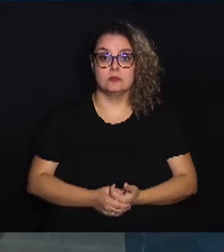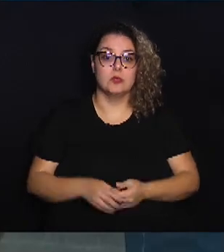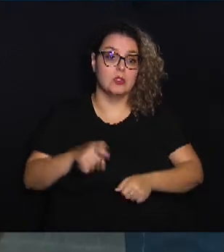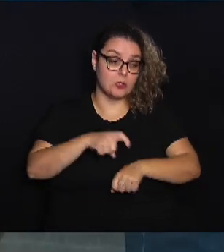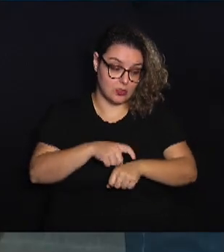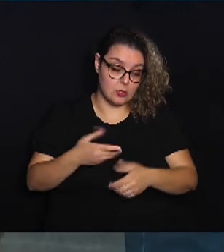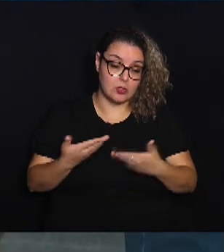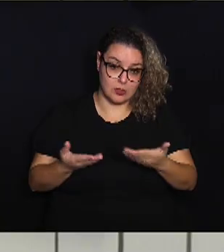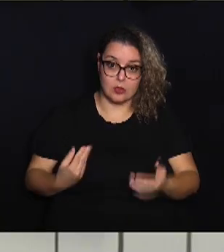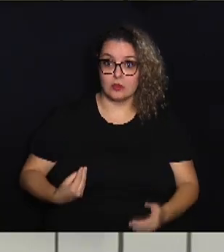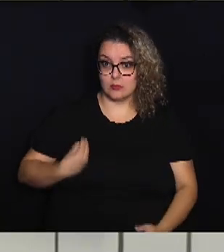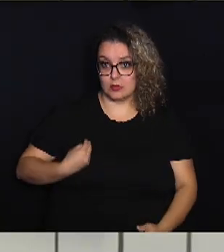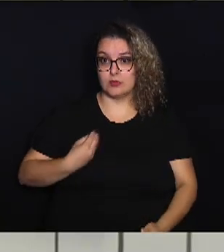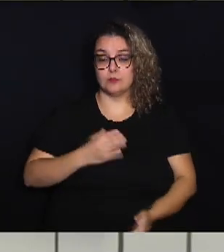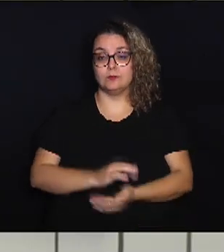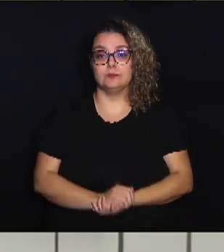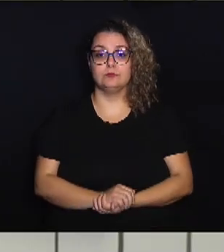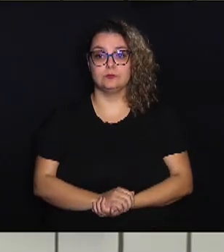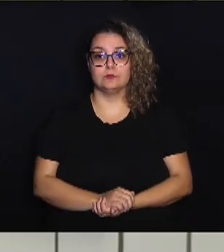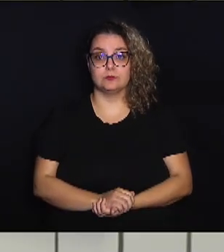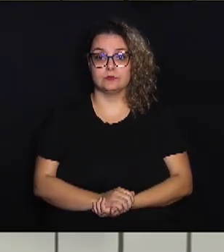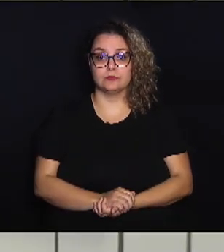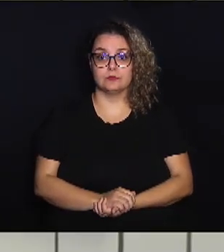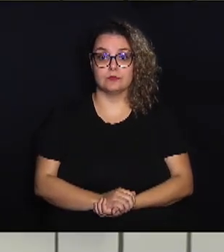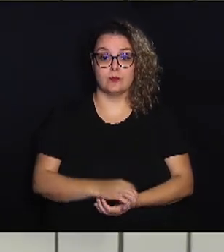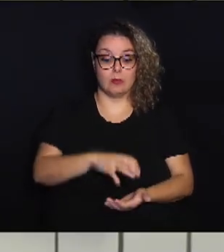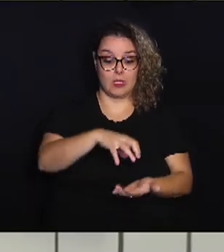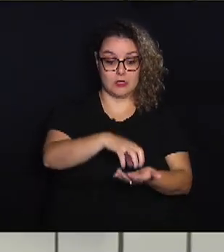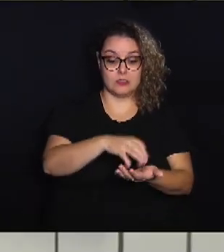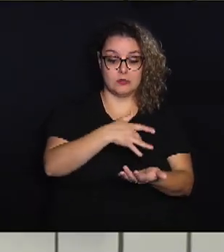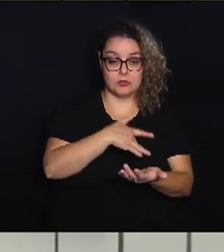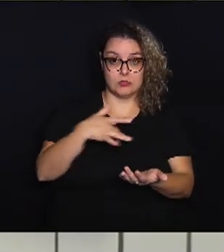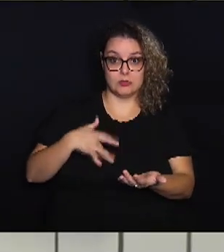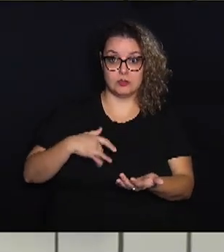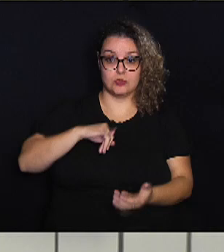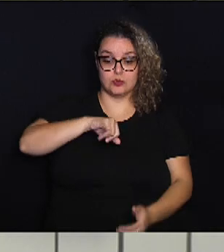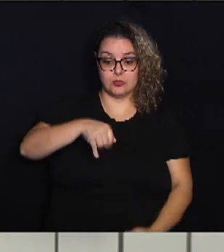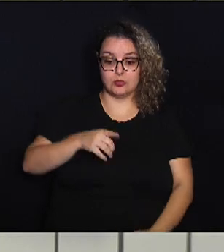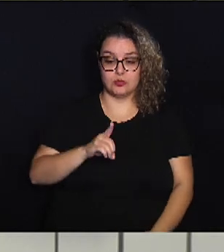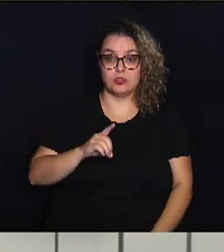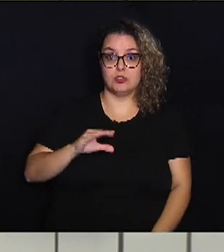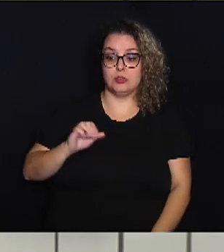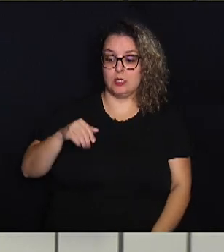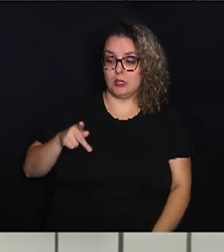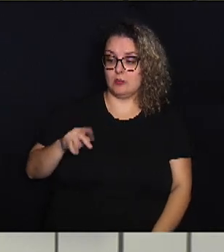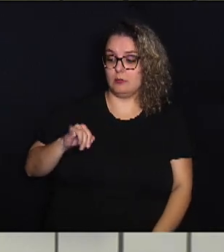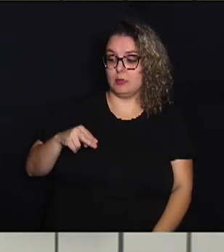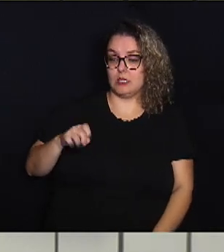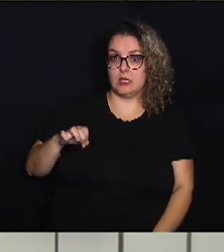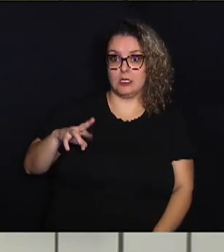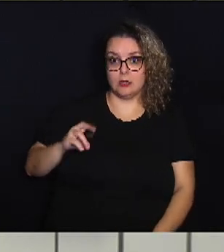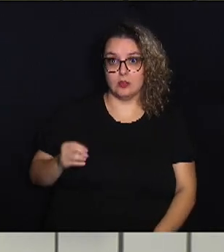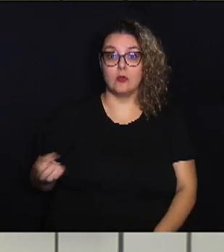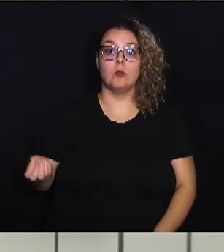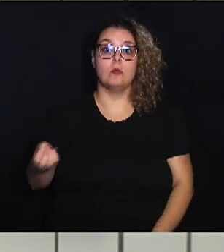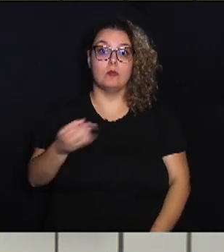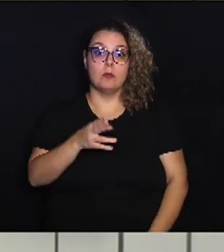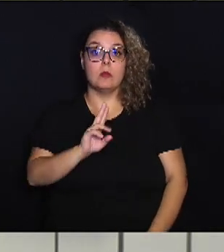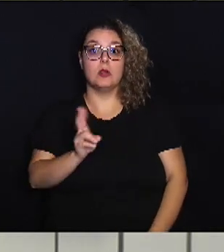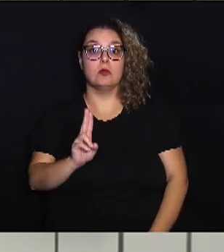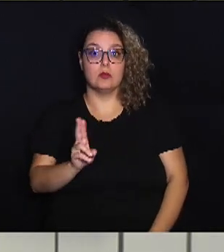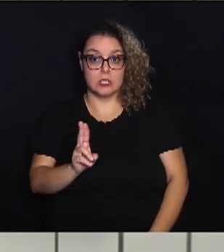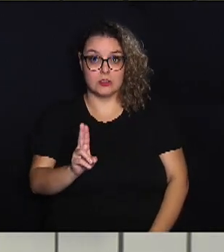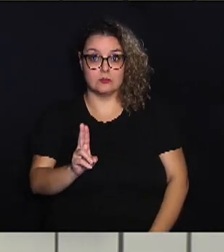estamos vivendo. Centro de Saúde do Jardim Campineiro agora tem uma nova denominação